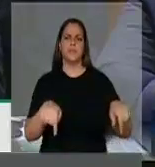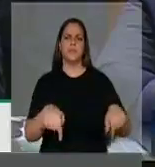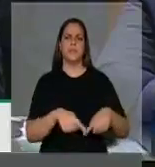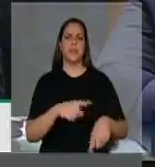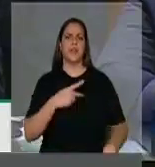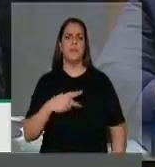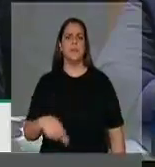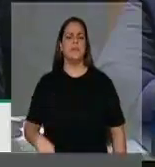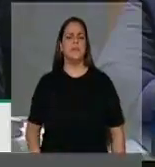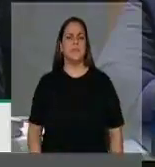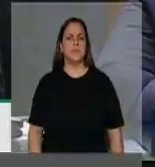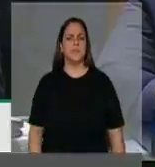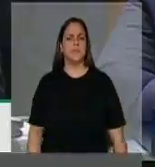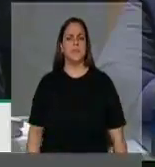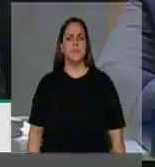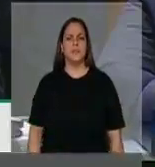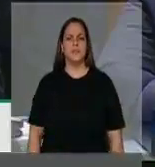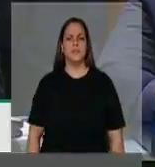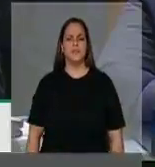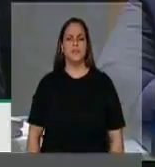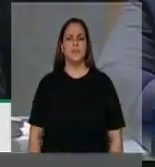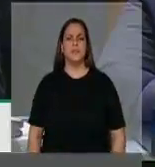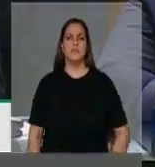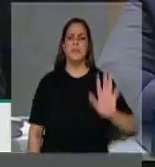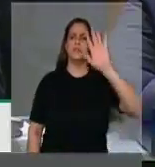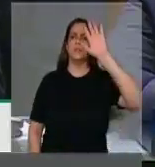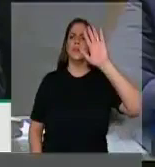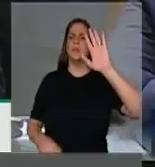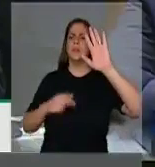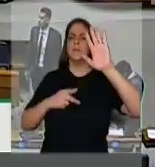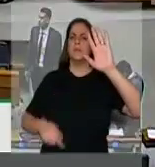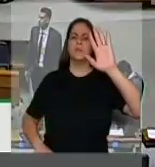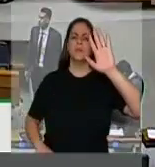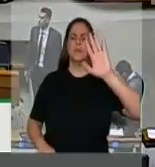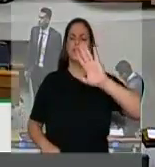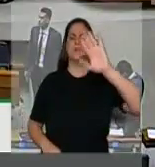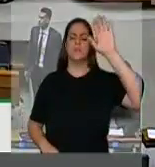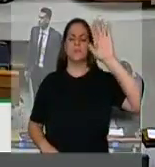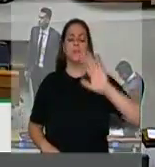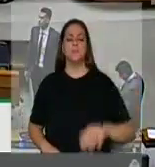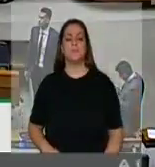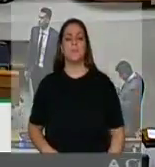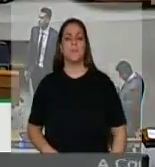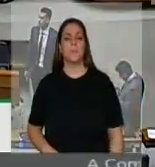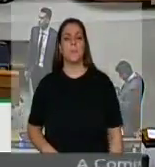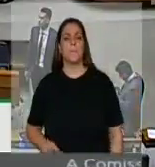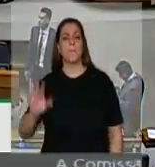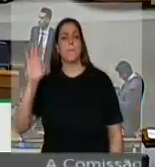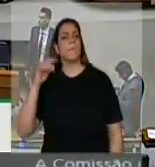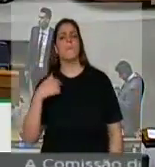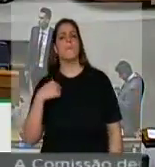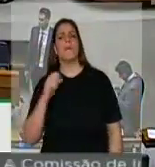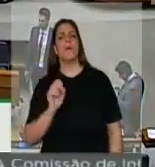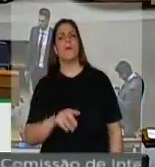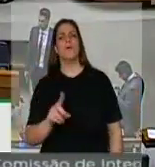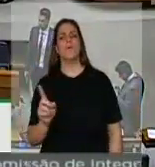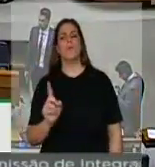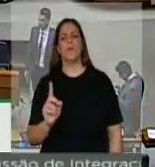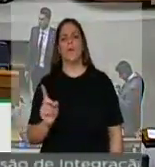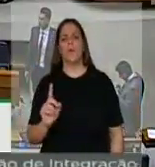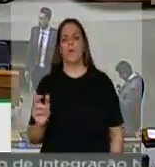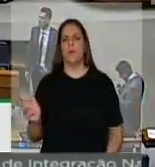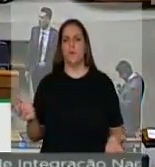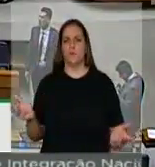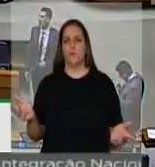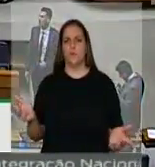Deputado Fábio, só gostaria, Presidente Fábio, eu só gostaria de... Eu vou, eu não vou e a liderança do pessoal não vai se negar